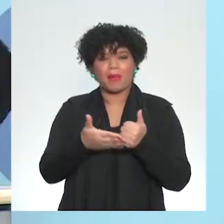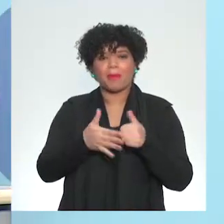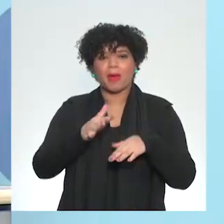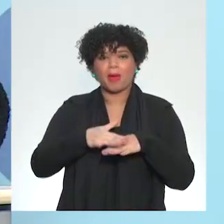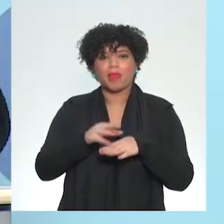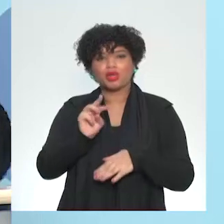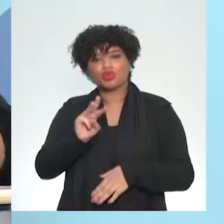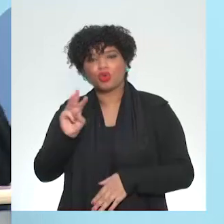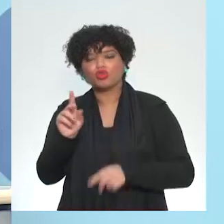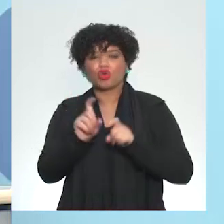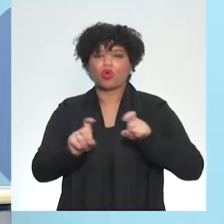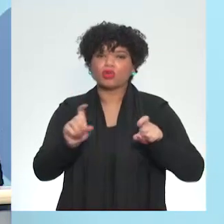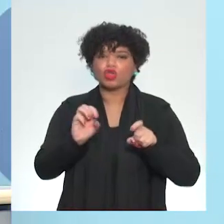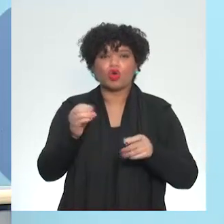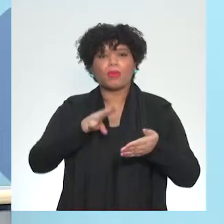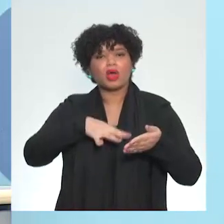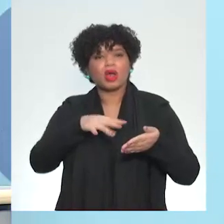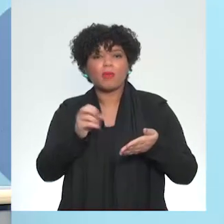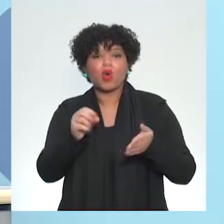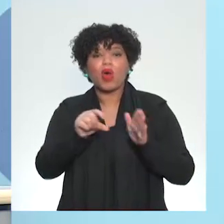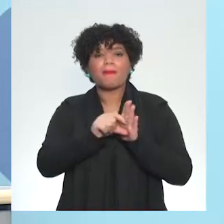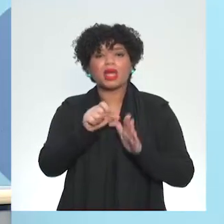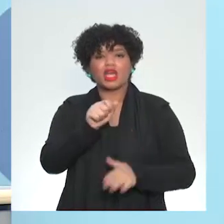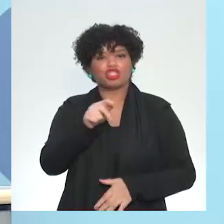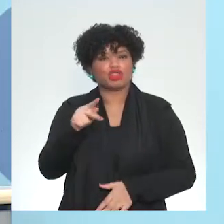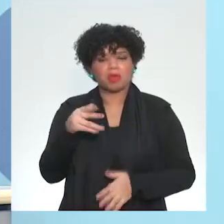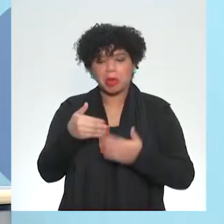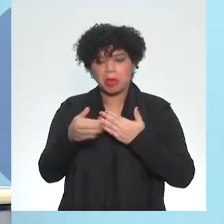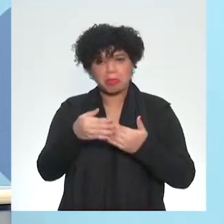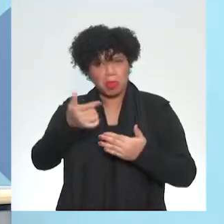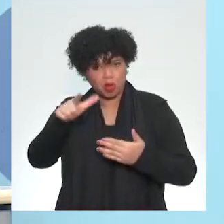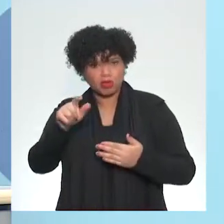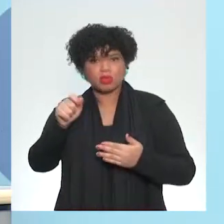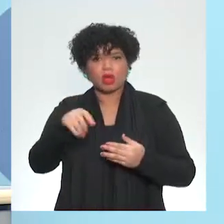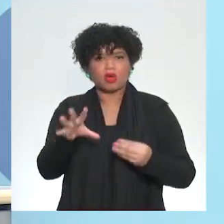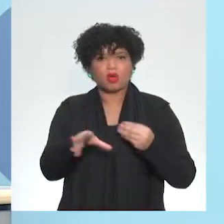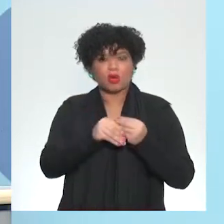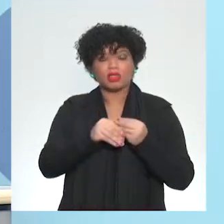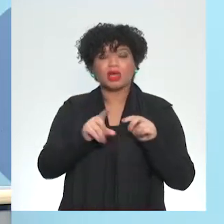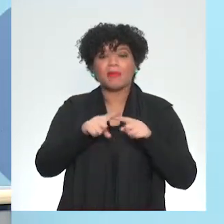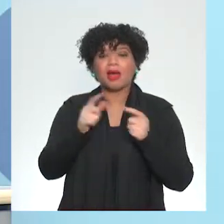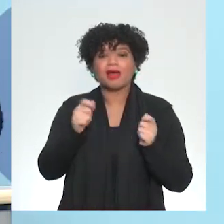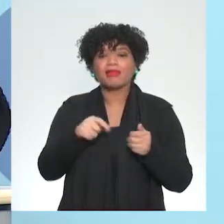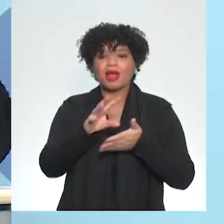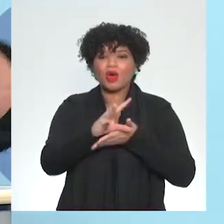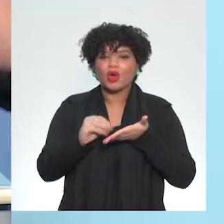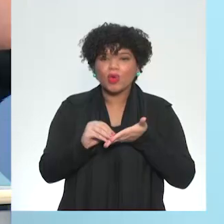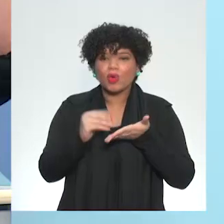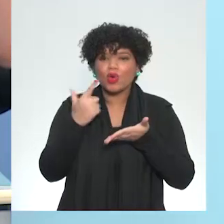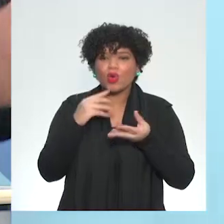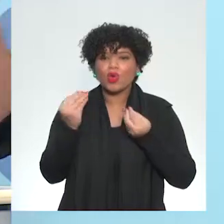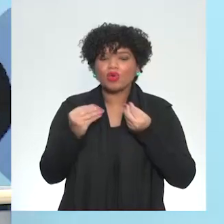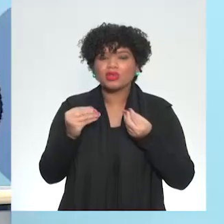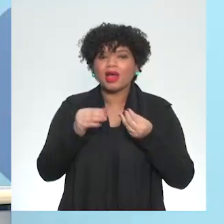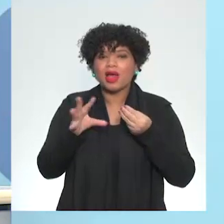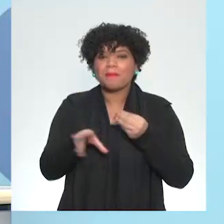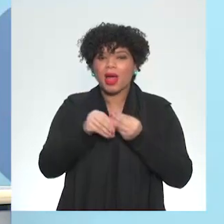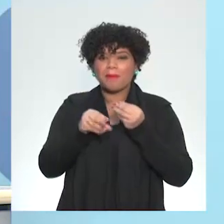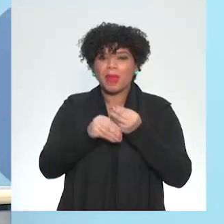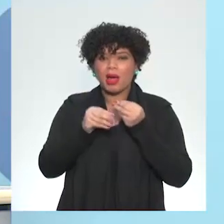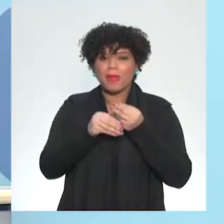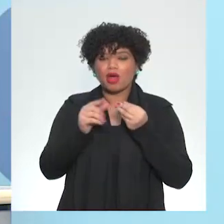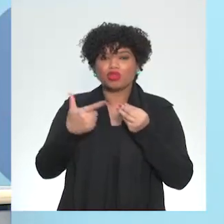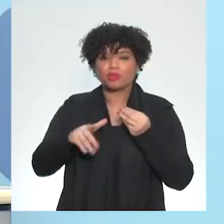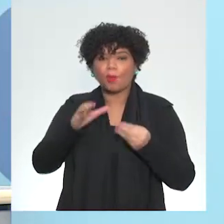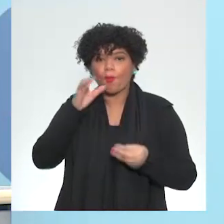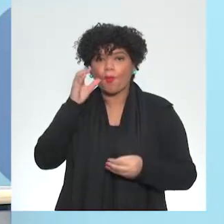site, computador, do programa, do aplicativo, do que você quiser. E ele pode ser compilado, você pode juntar todas as linhas